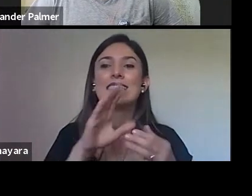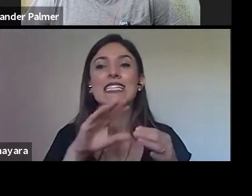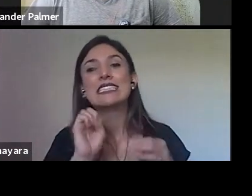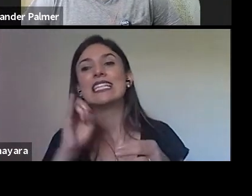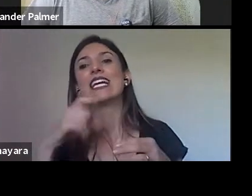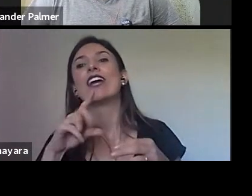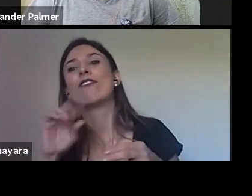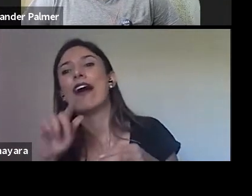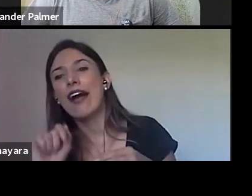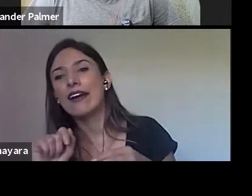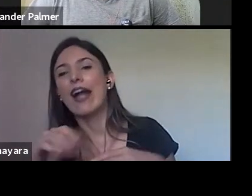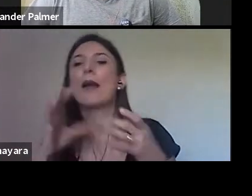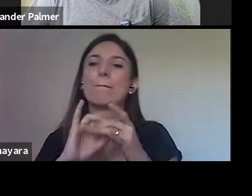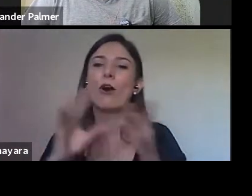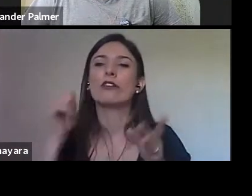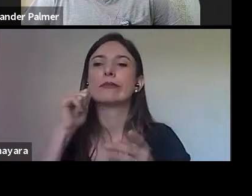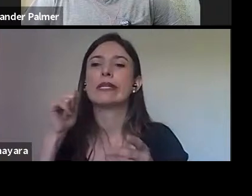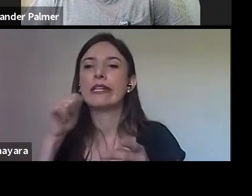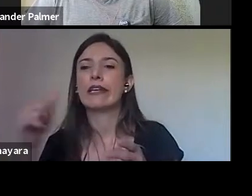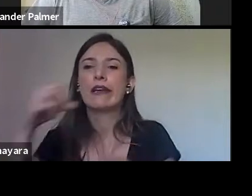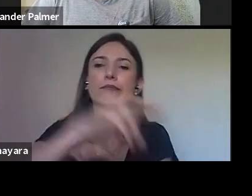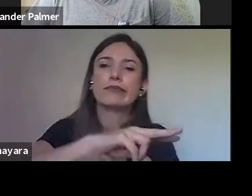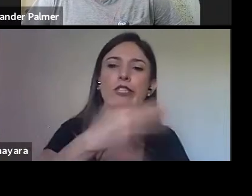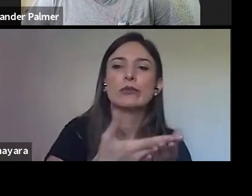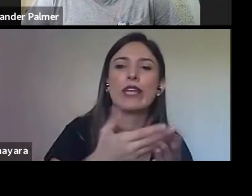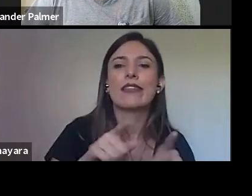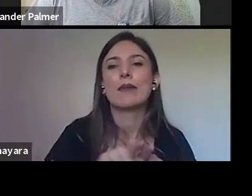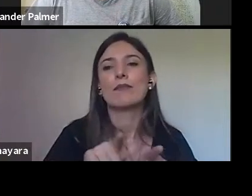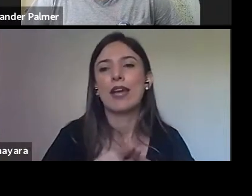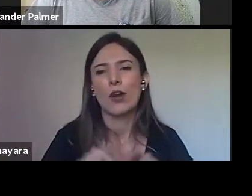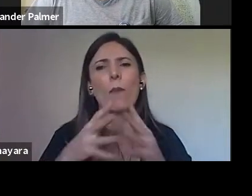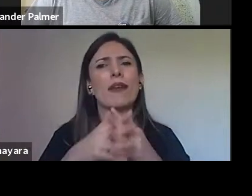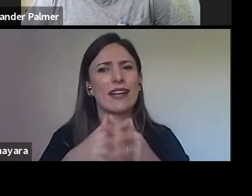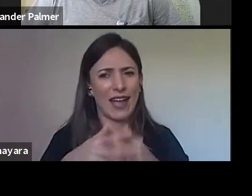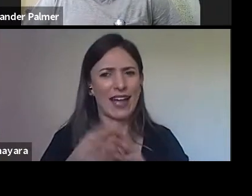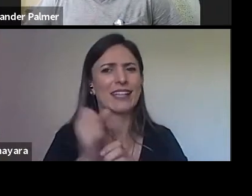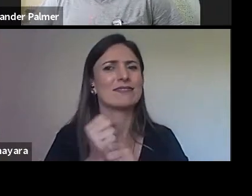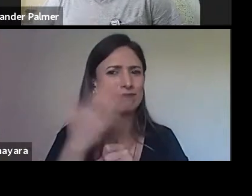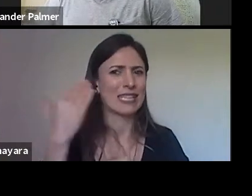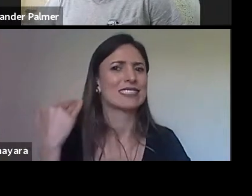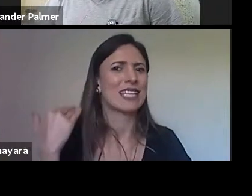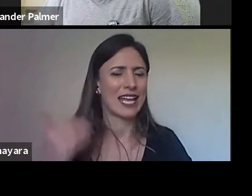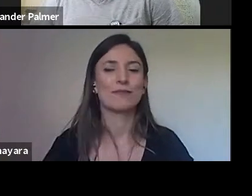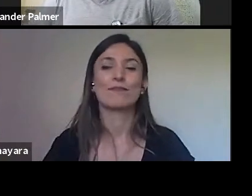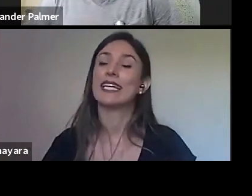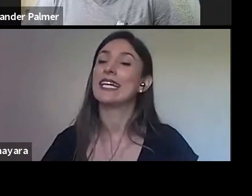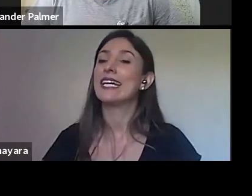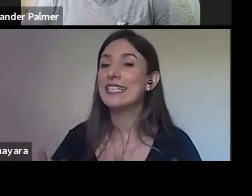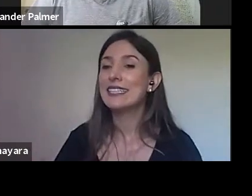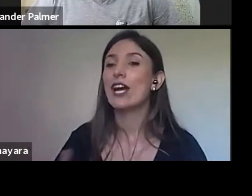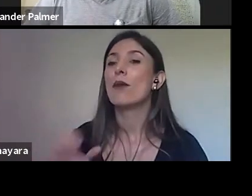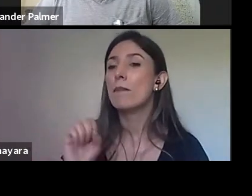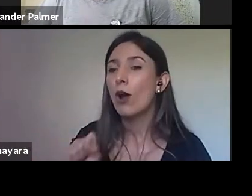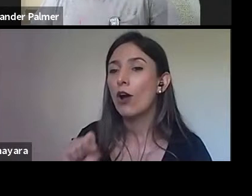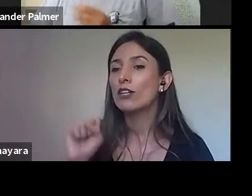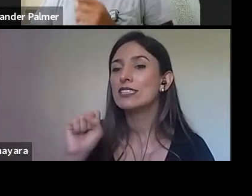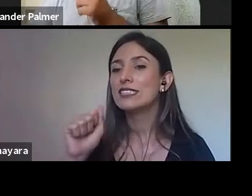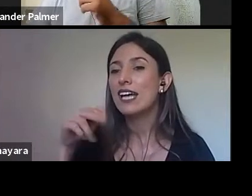relatos sobre isso. Mas, Sander, você queria trazer a segunda pergunta aí, agora do chat para nós, por favor?